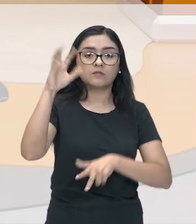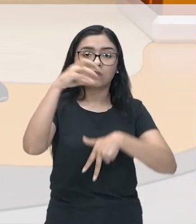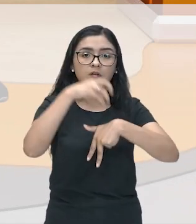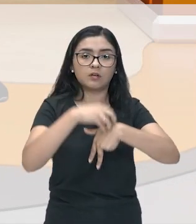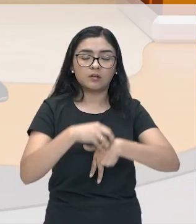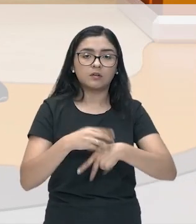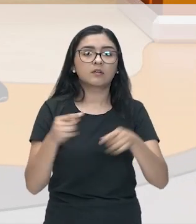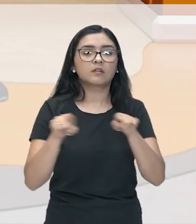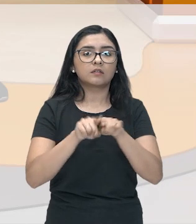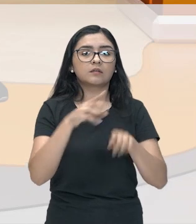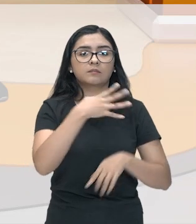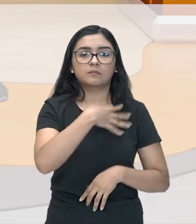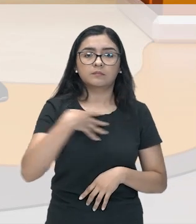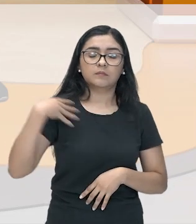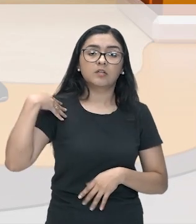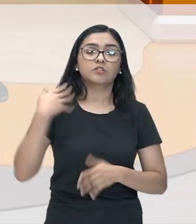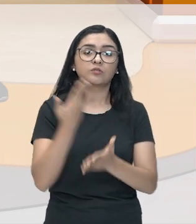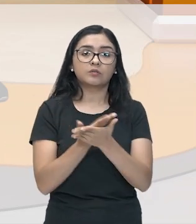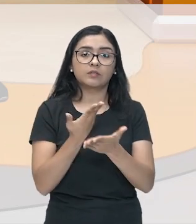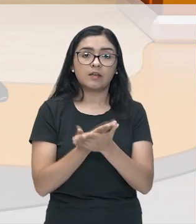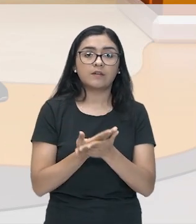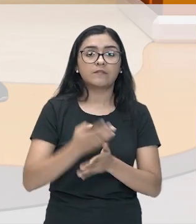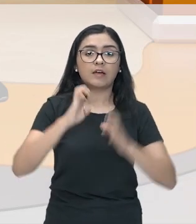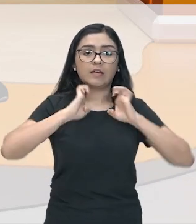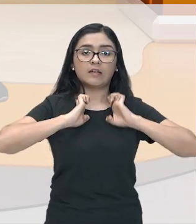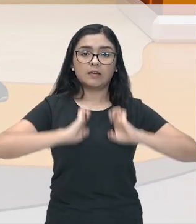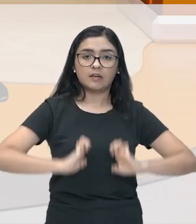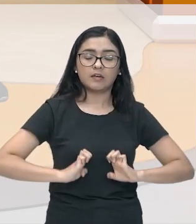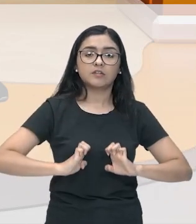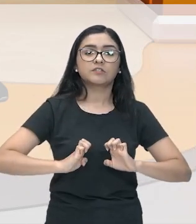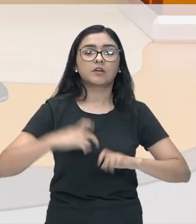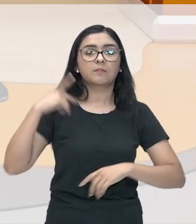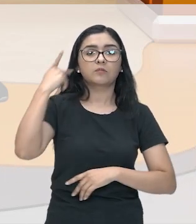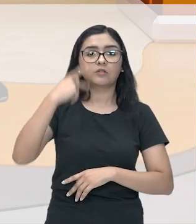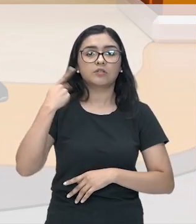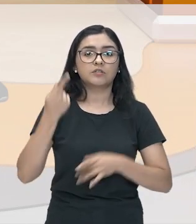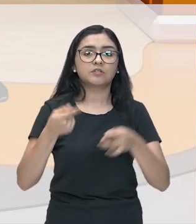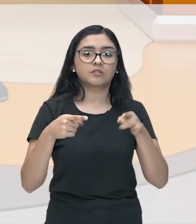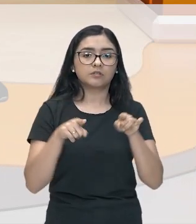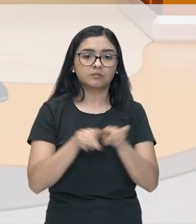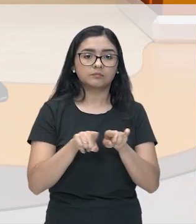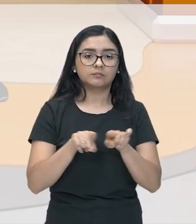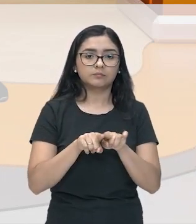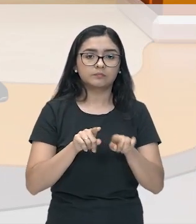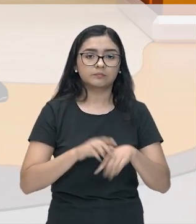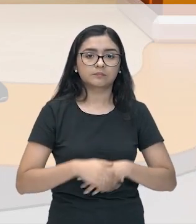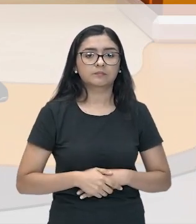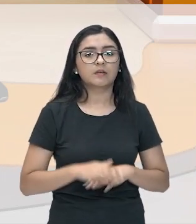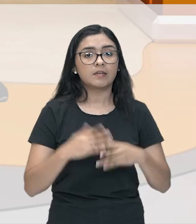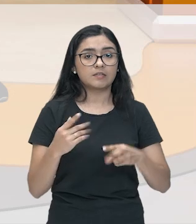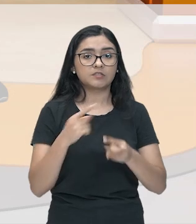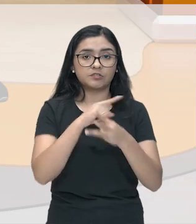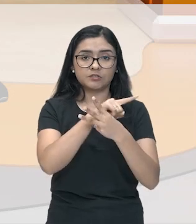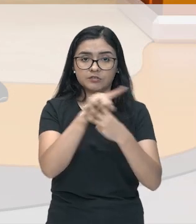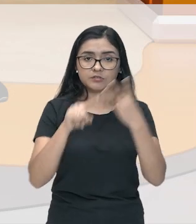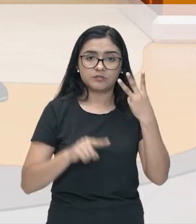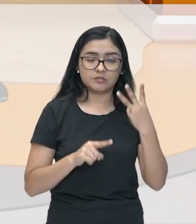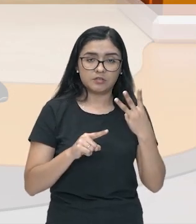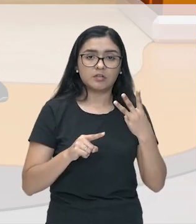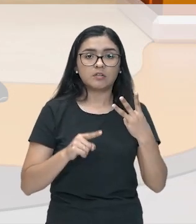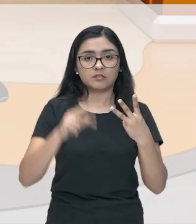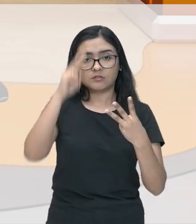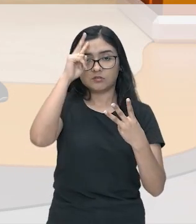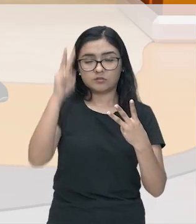estudava ética, política e a natureza. Esses historiadores, Aristóteles, Sócrates e Platão,